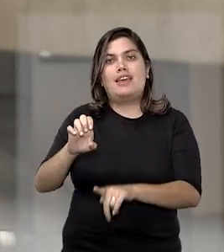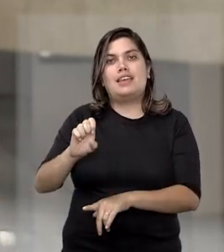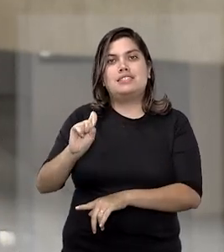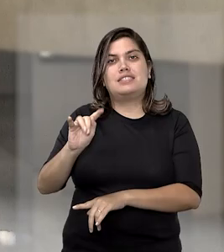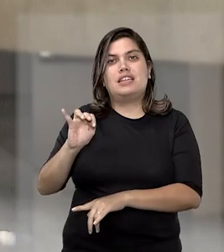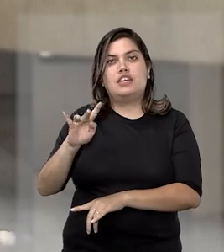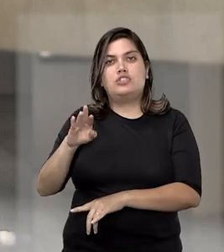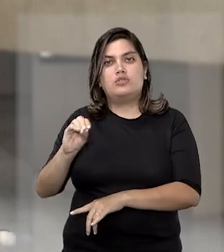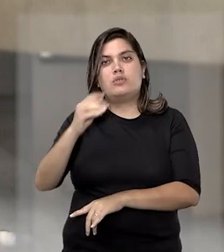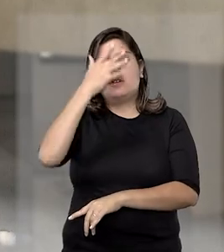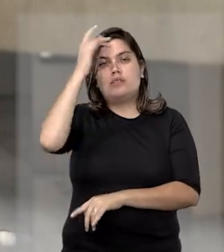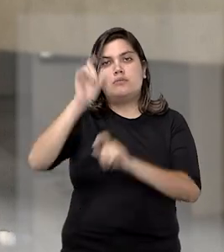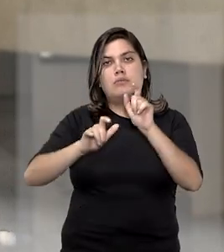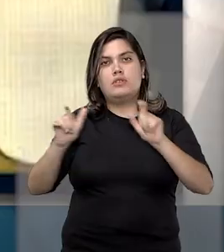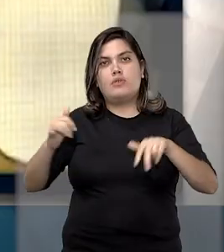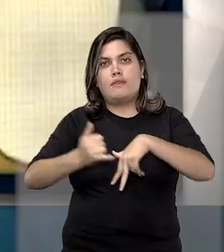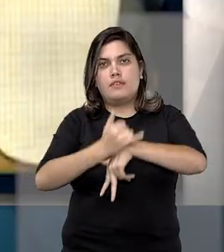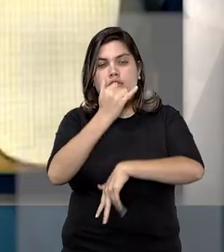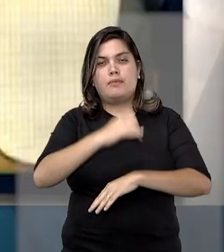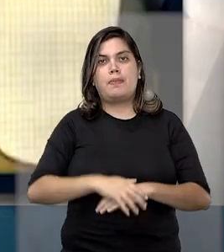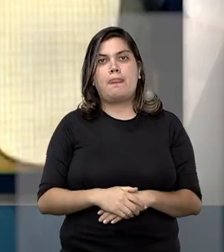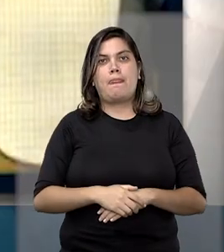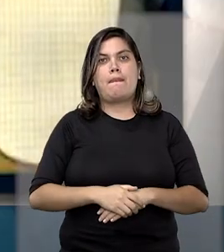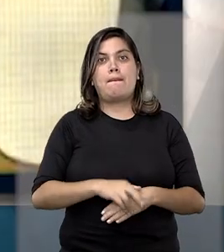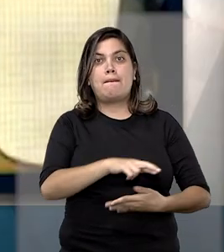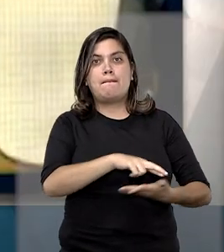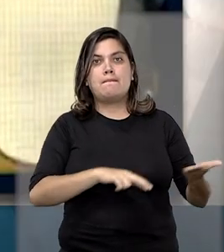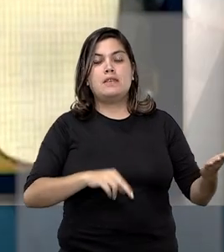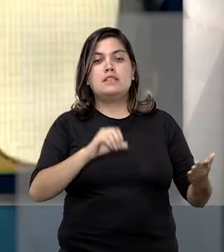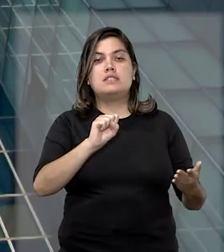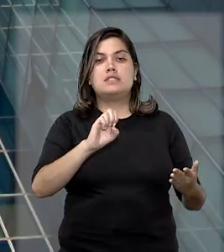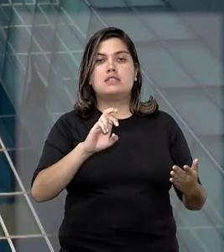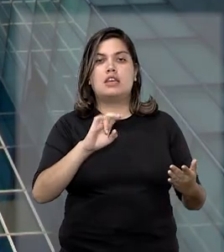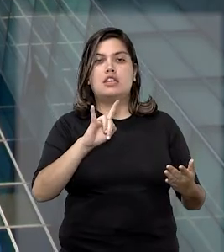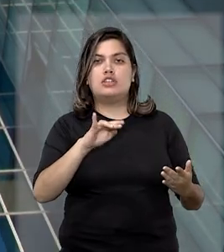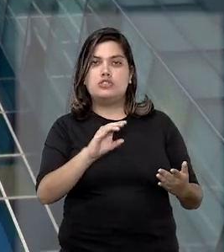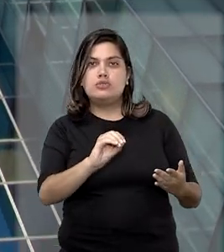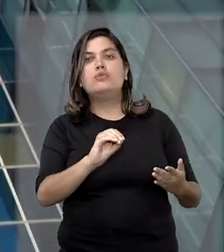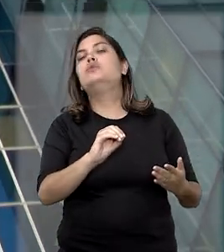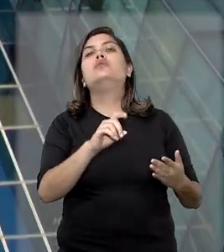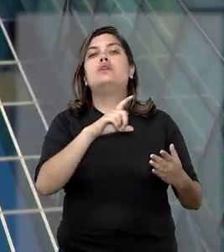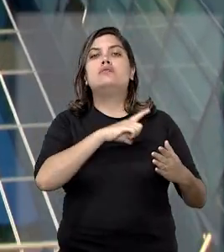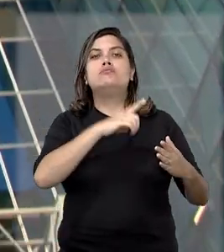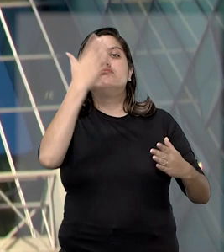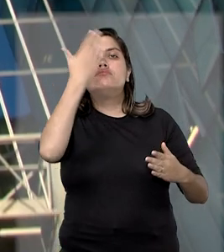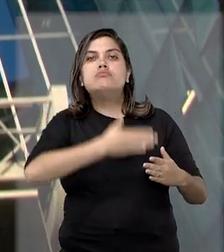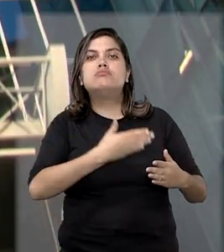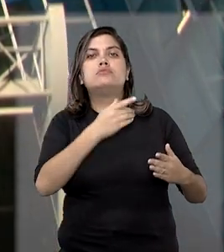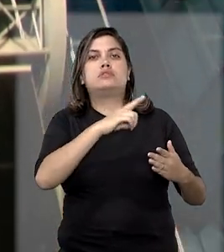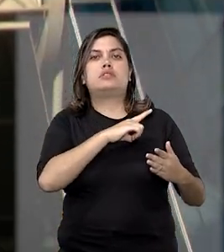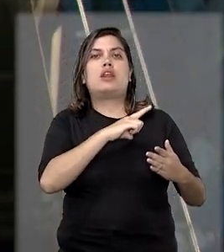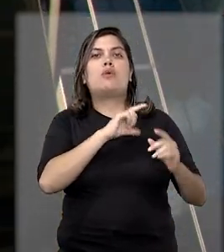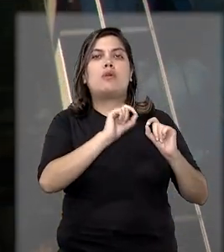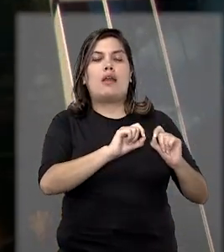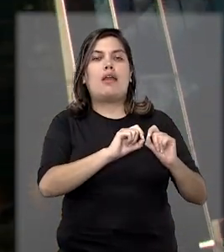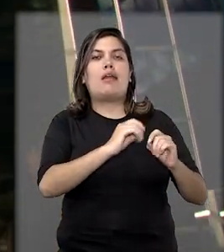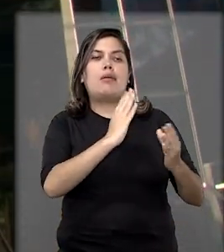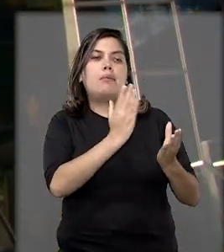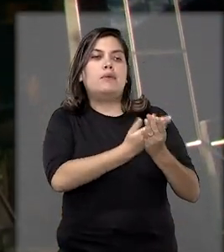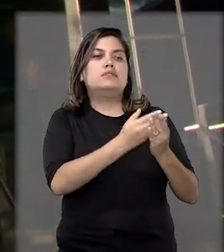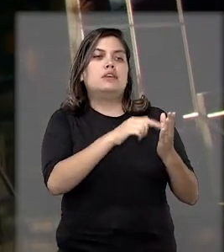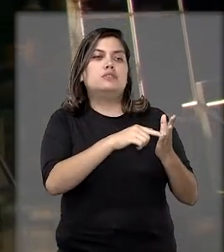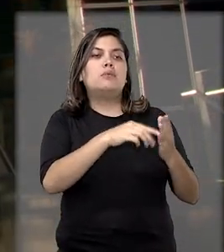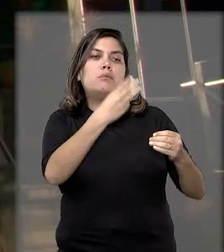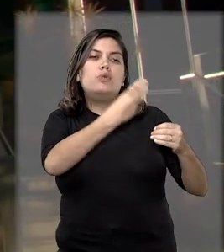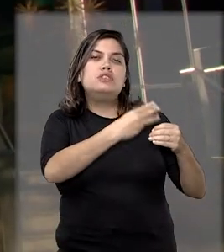causados às vítimas. Para o relator ministro Sérgio Coquina, o Tribunal Mineiro, com base nas provas do processo, concluiu que